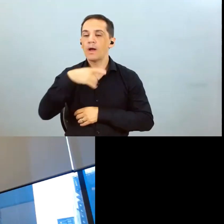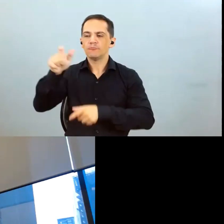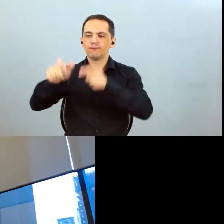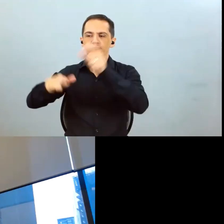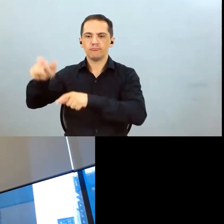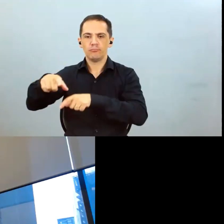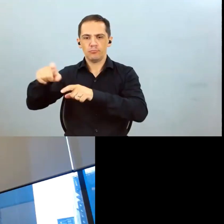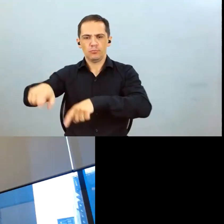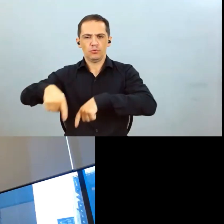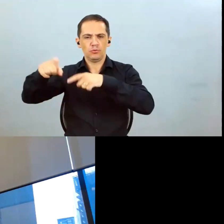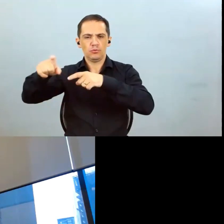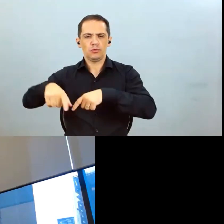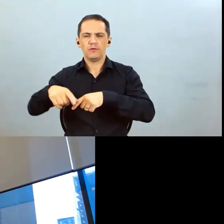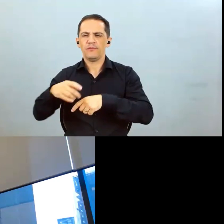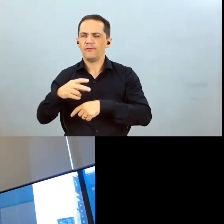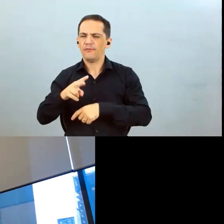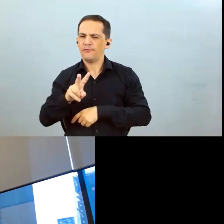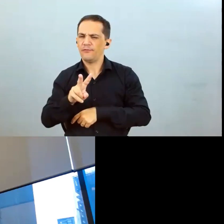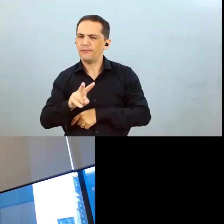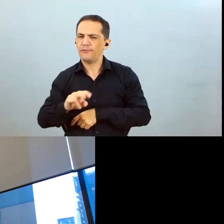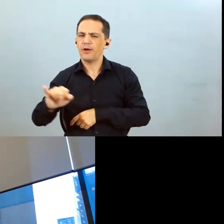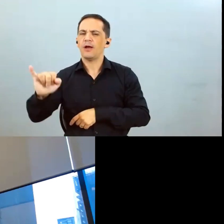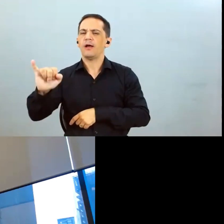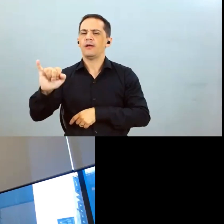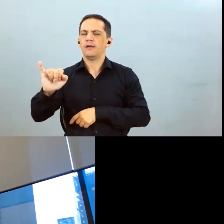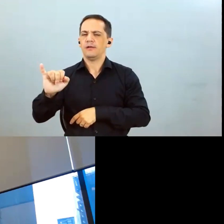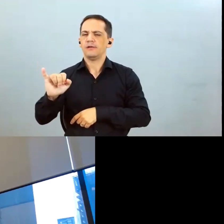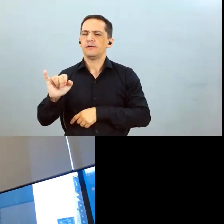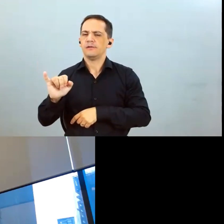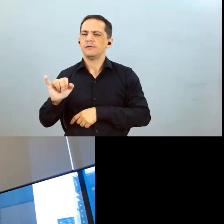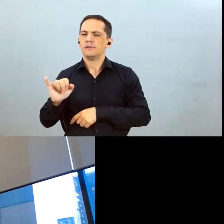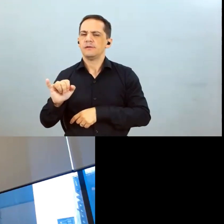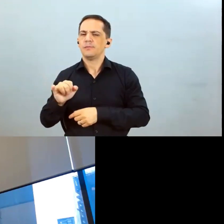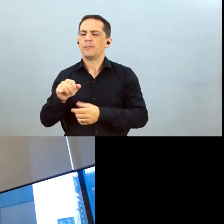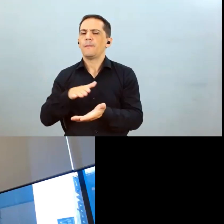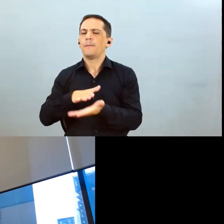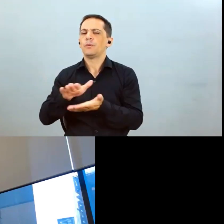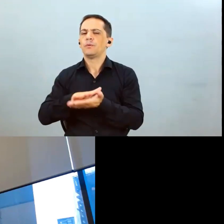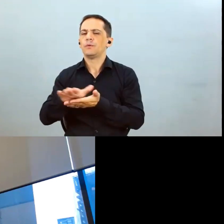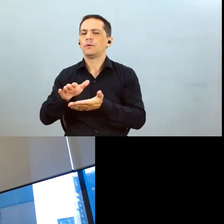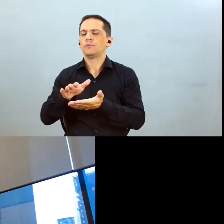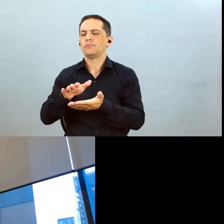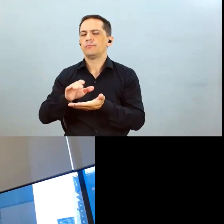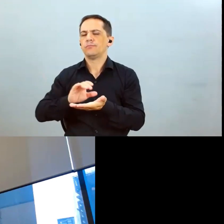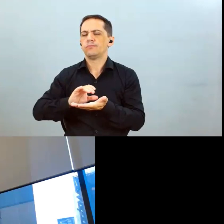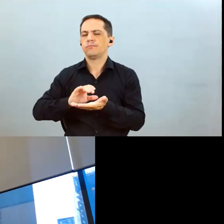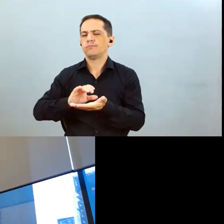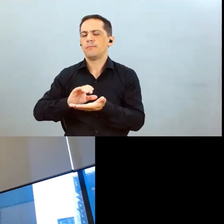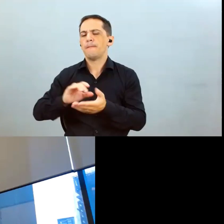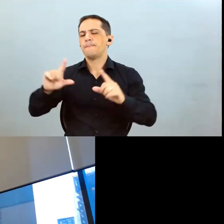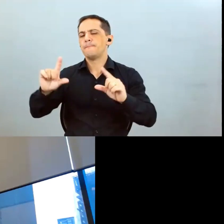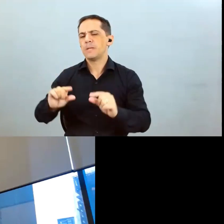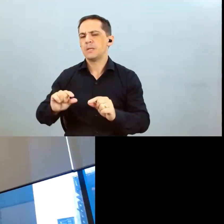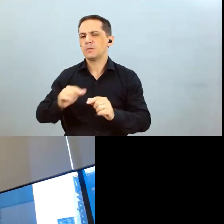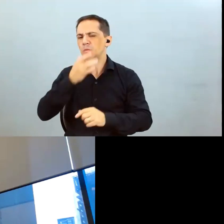próxima safra dado a rentabilidade atual ou você acha que isso ainda não chegamos nesse